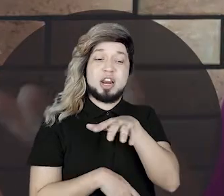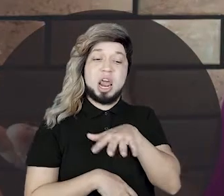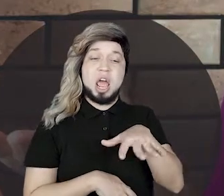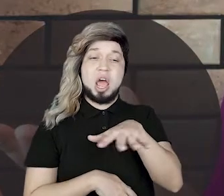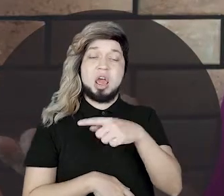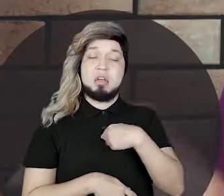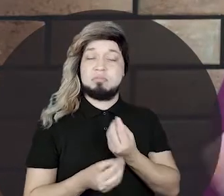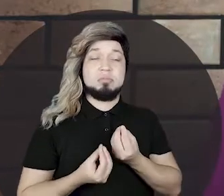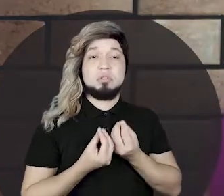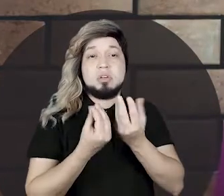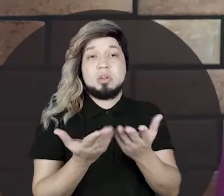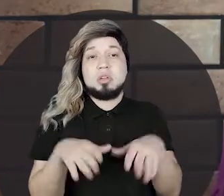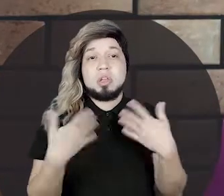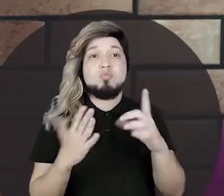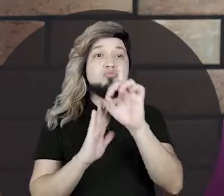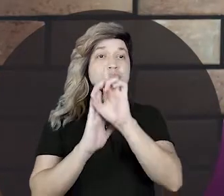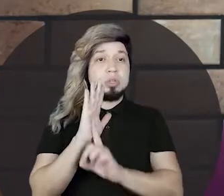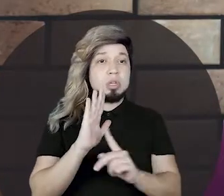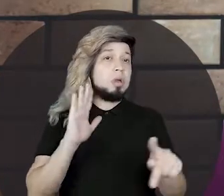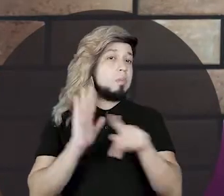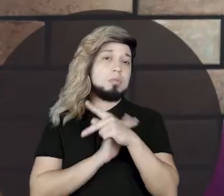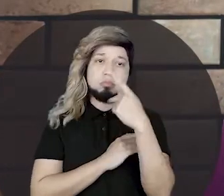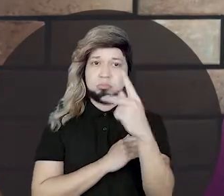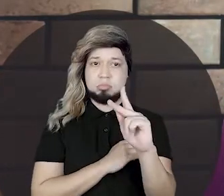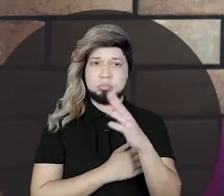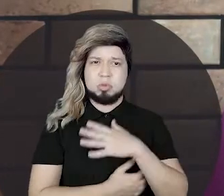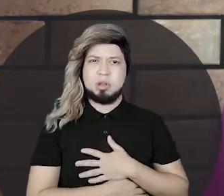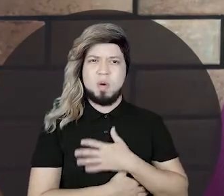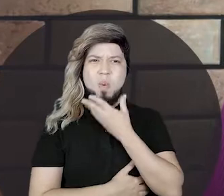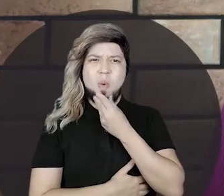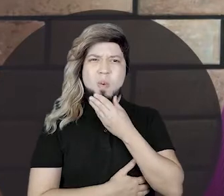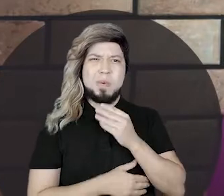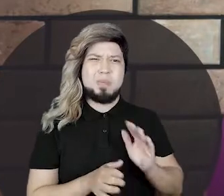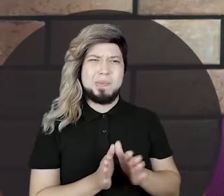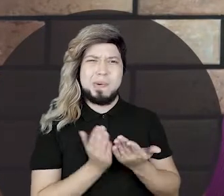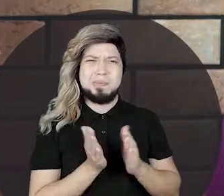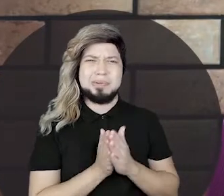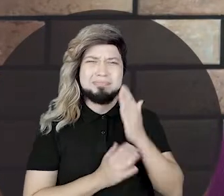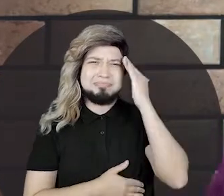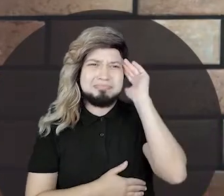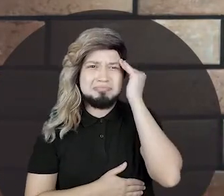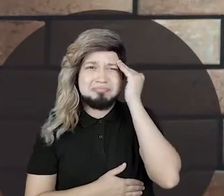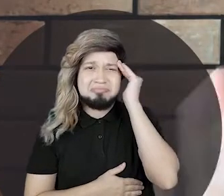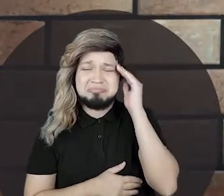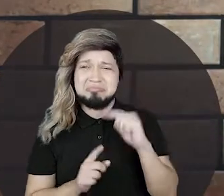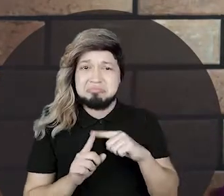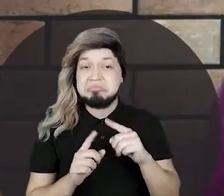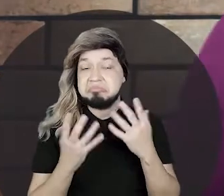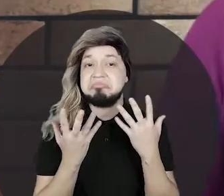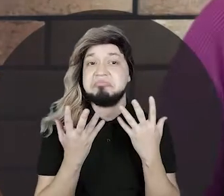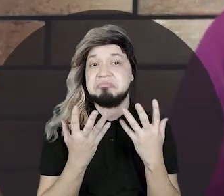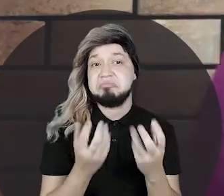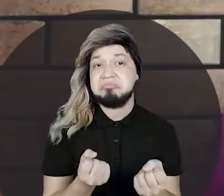terras que eu cedi, então por direito é sua. E o compadre pobre, sem entender nada demais, obedeceu